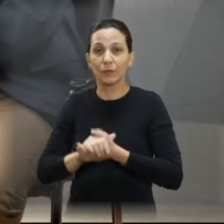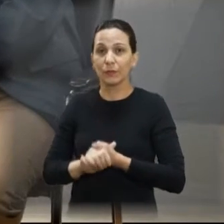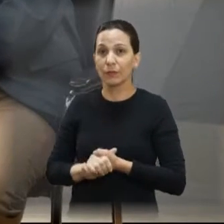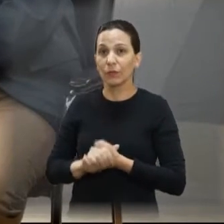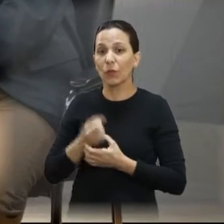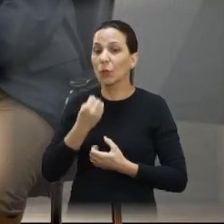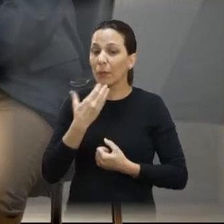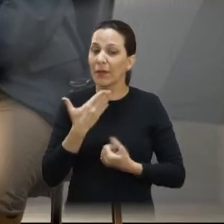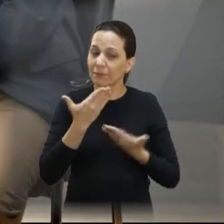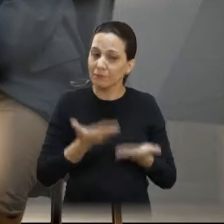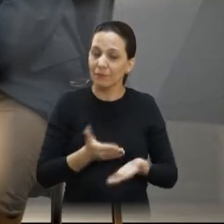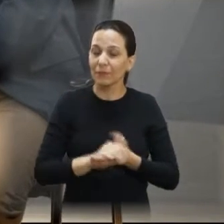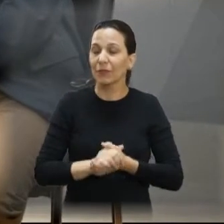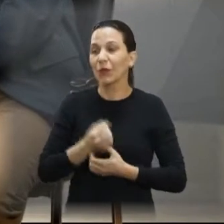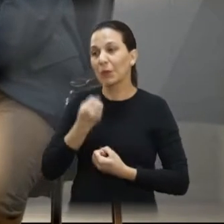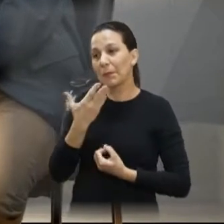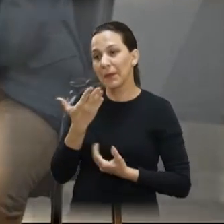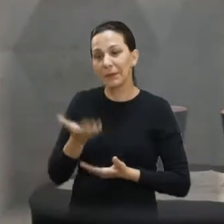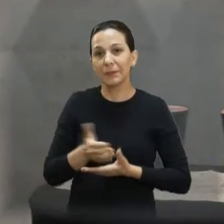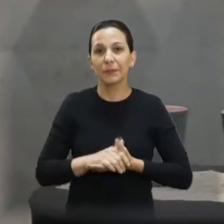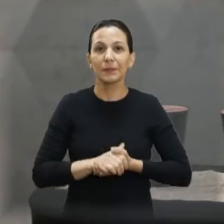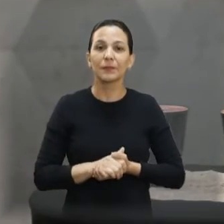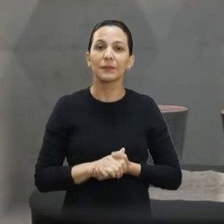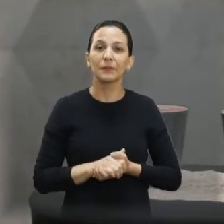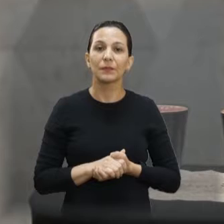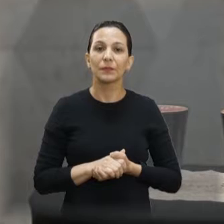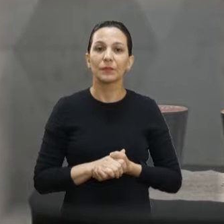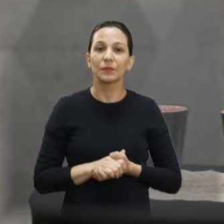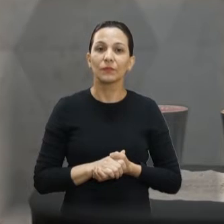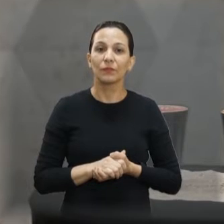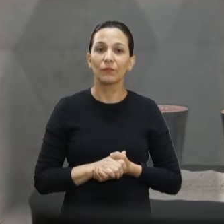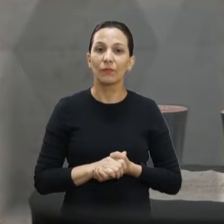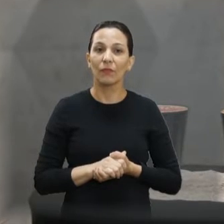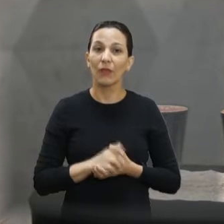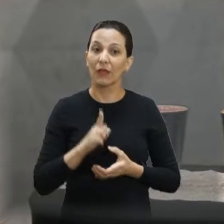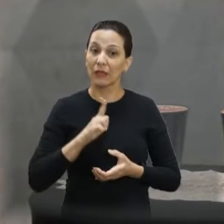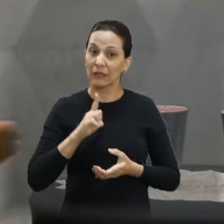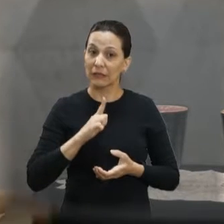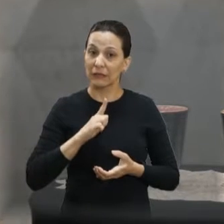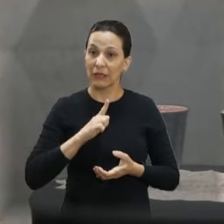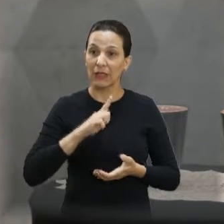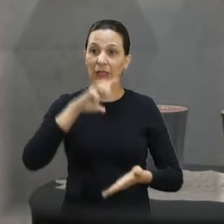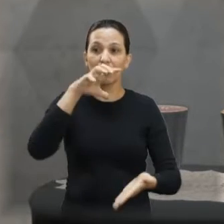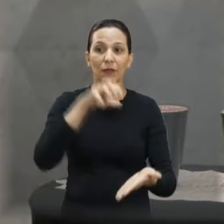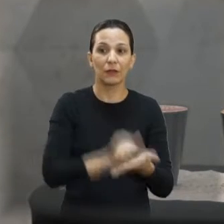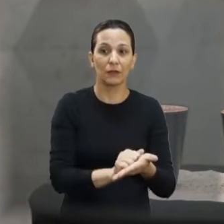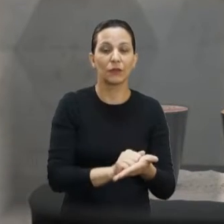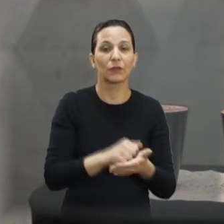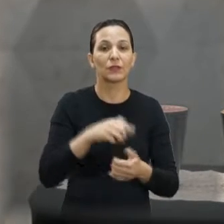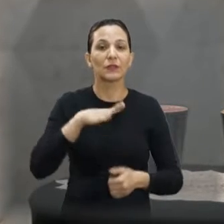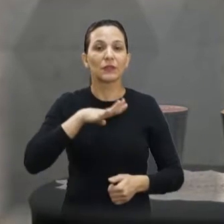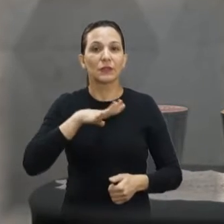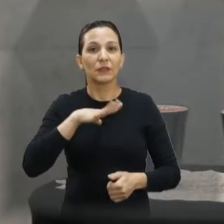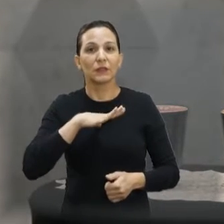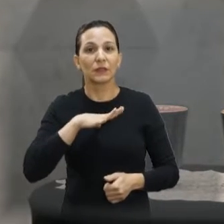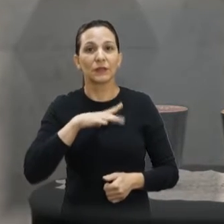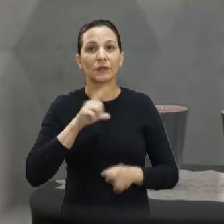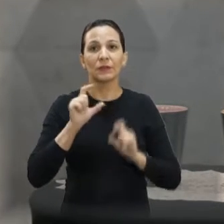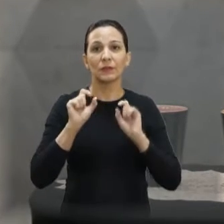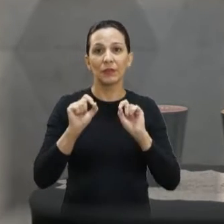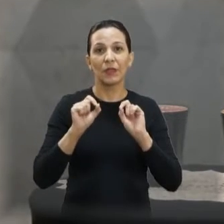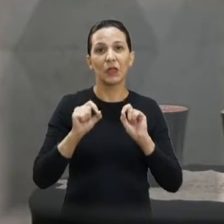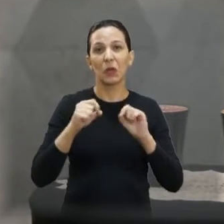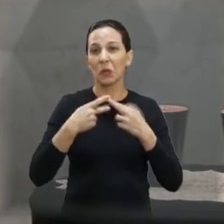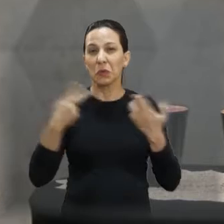Chico e você, tudo bem? Tudo bem. Vereador, nós temos infelizmente o registro, inclusive na nossa cidade, de algumas tragédias